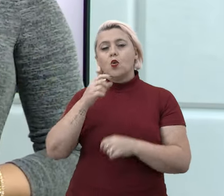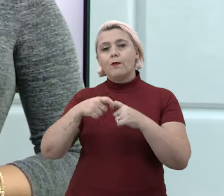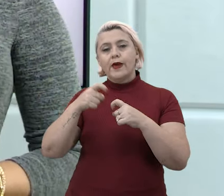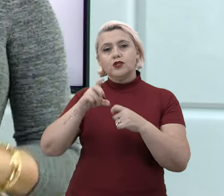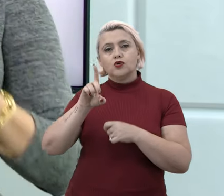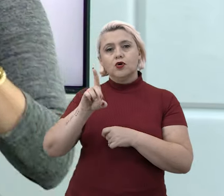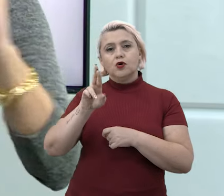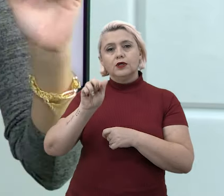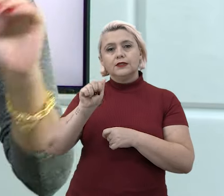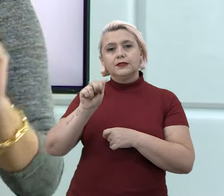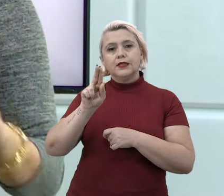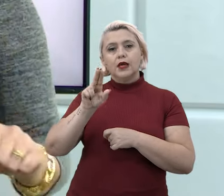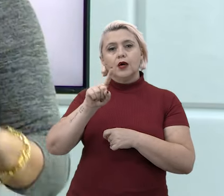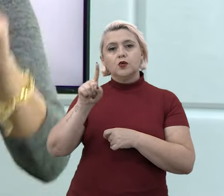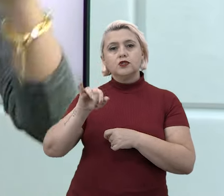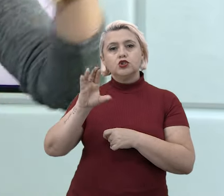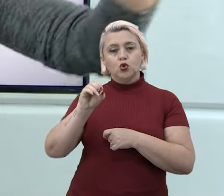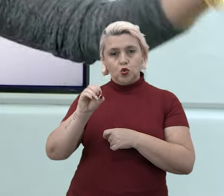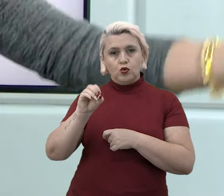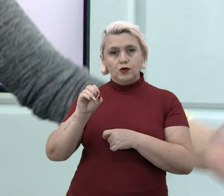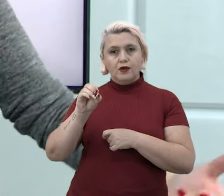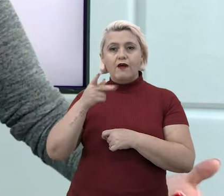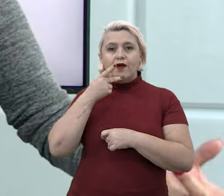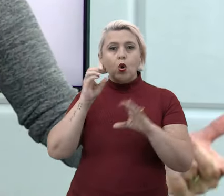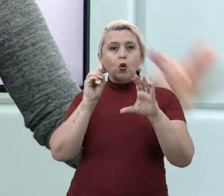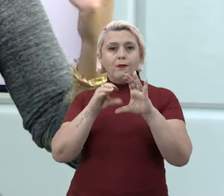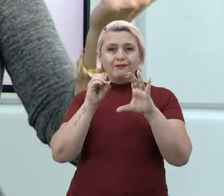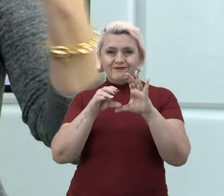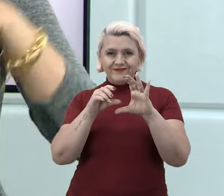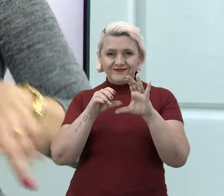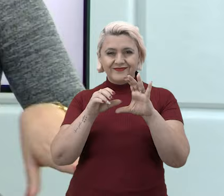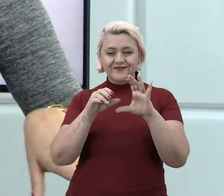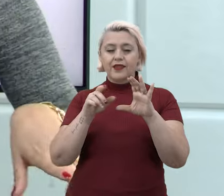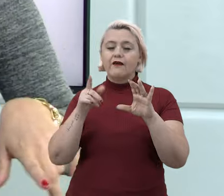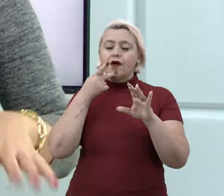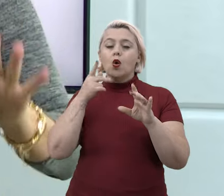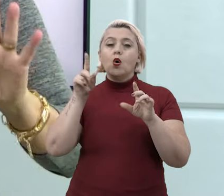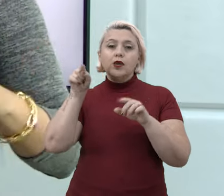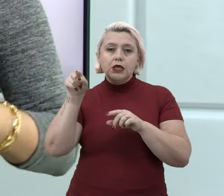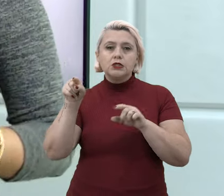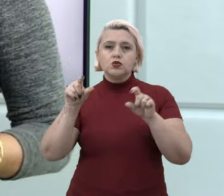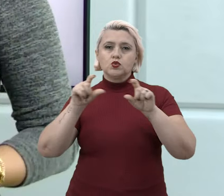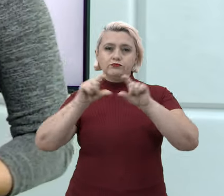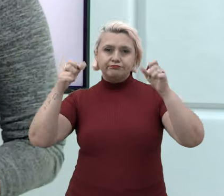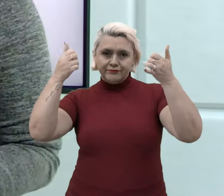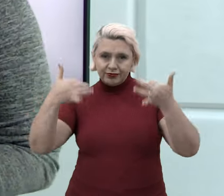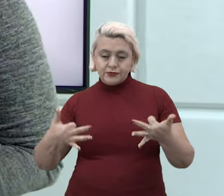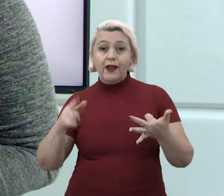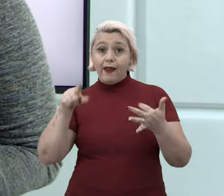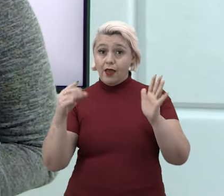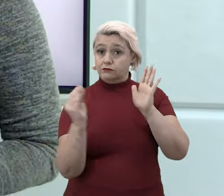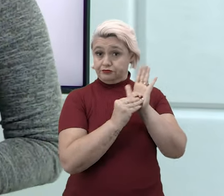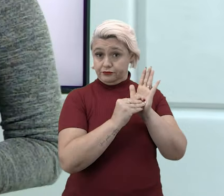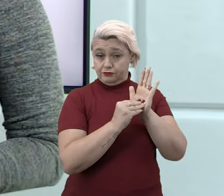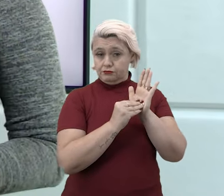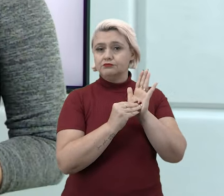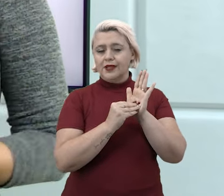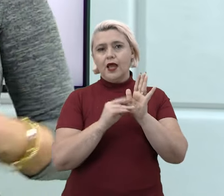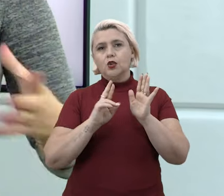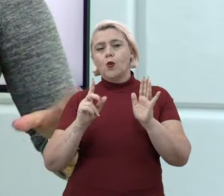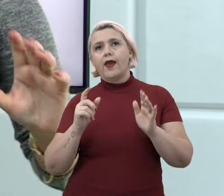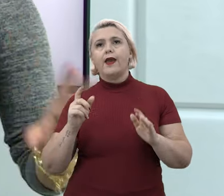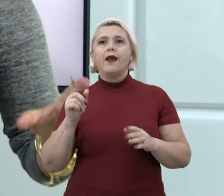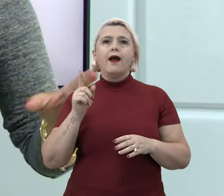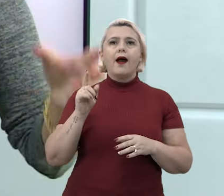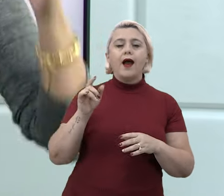no seu programa, na sua série lá no Fantástico, ele disse tal coisa, né? Ele trouxe tal informação. Então, isso dá força para o seu argumento.